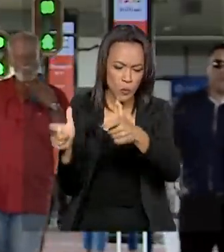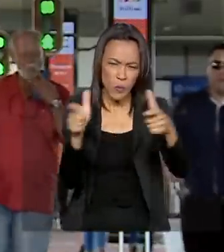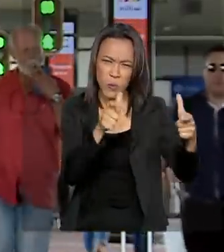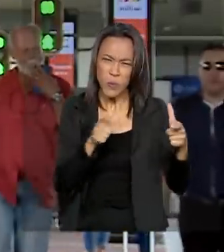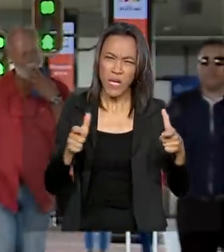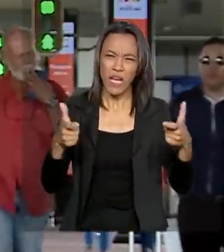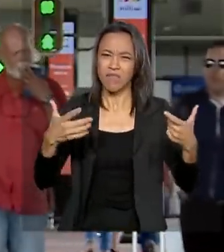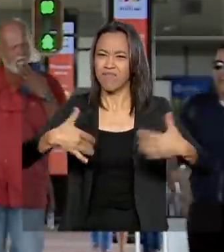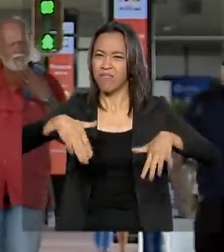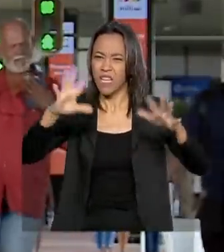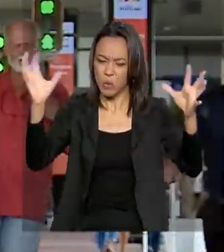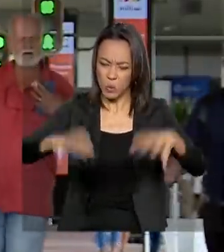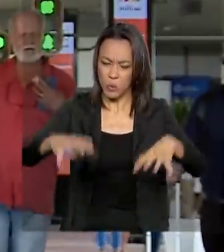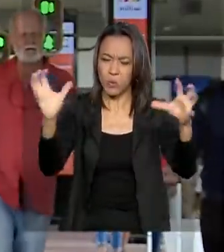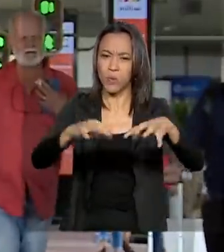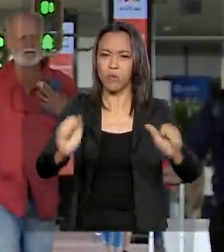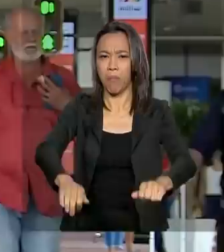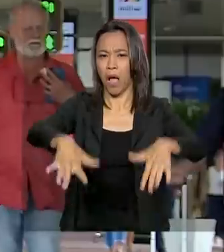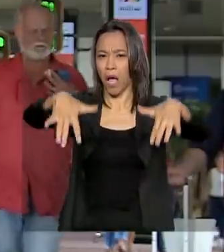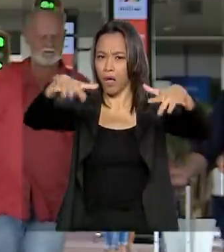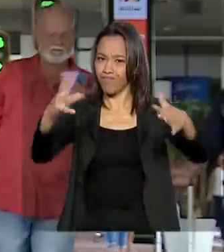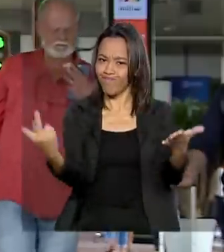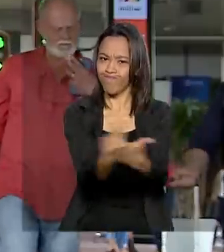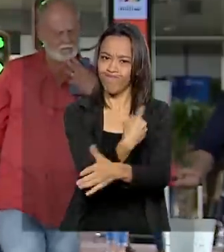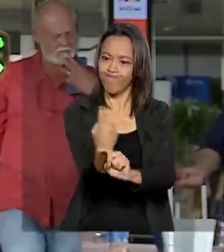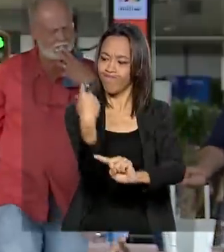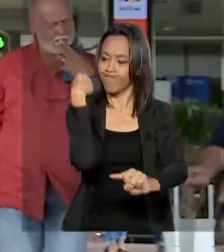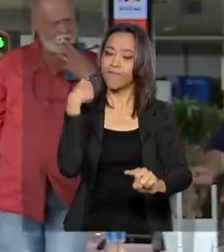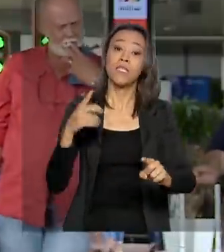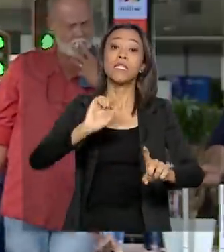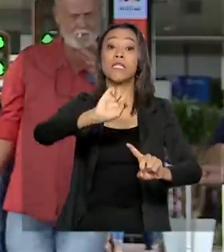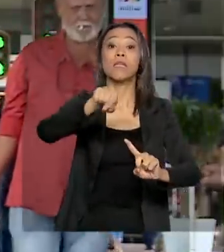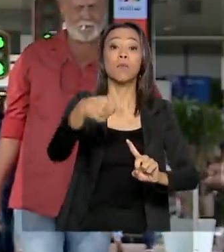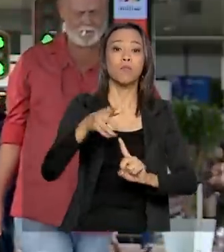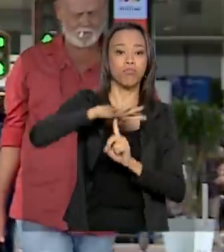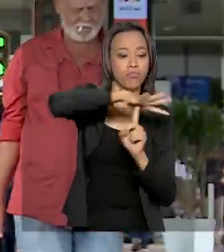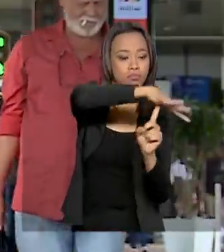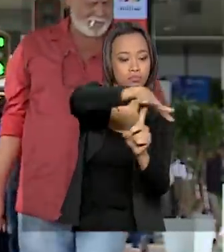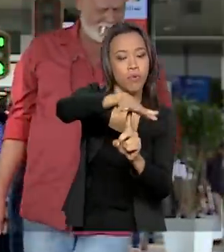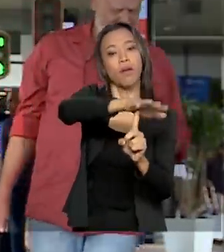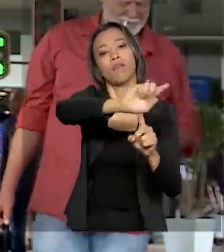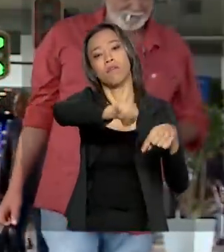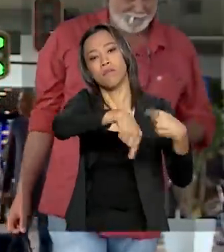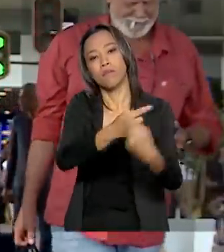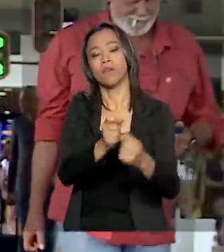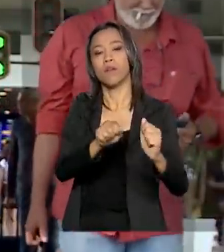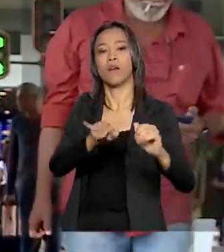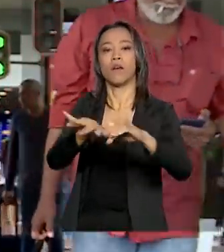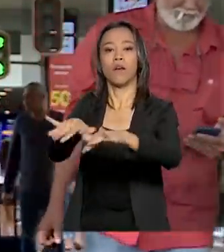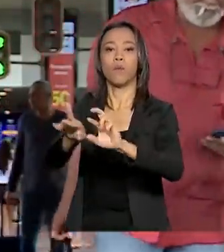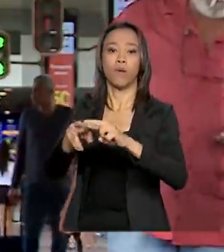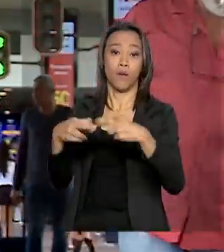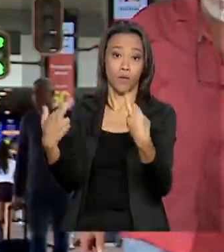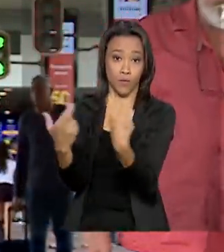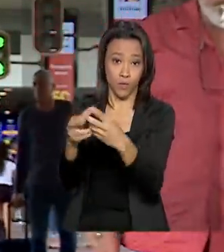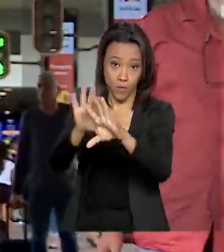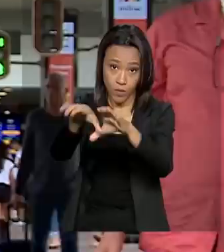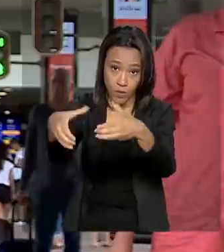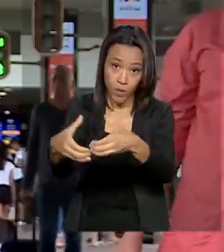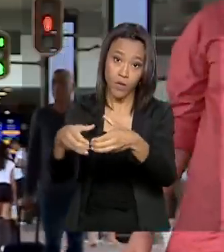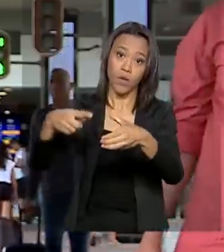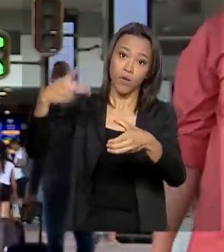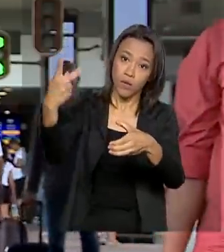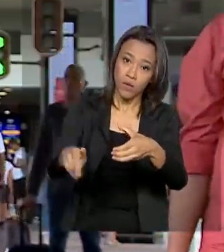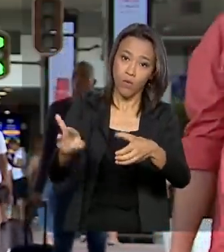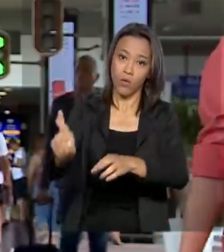pelas chuvas nos últimos dias. Depois do sobrevoo, o presidente deve se reunir com autoridades locais e a expectativa do